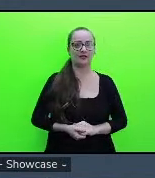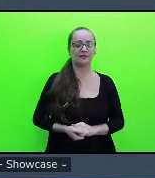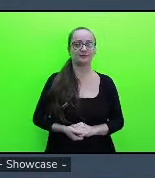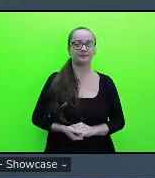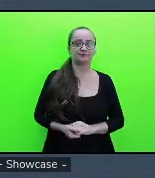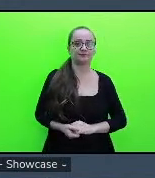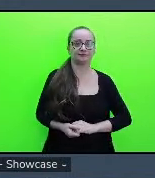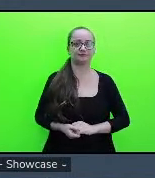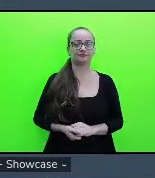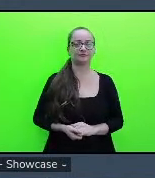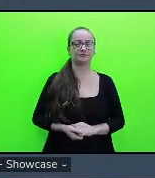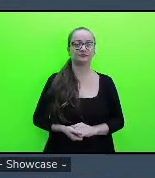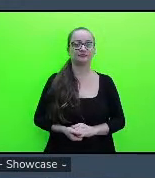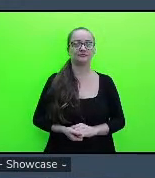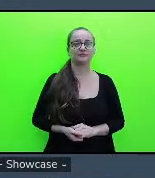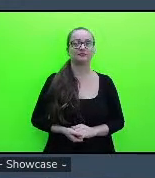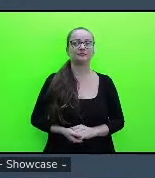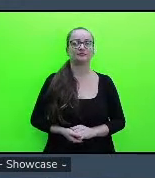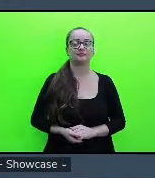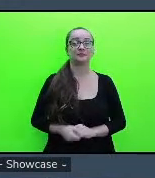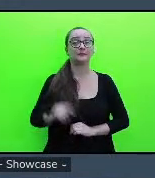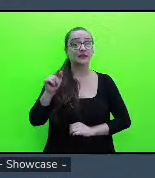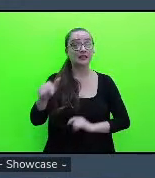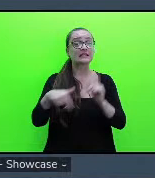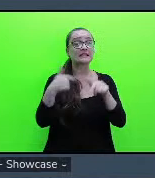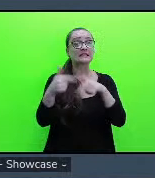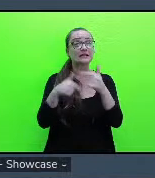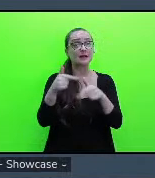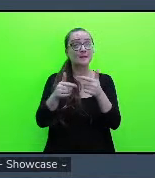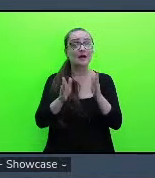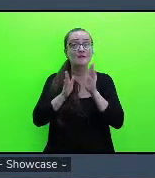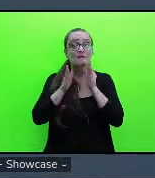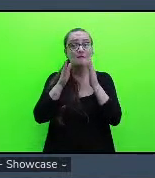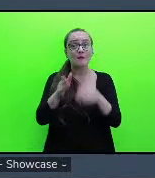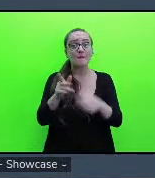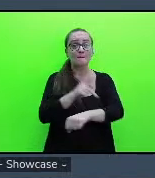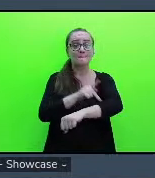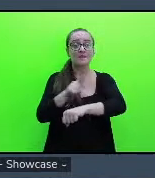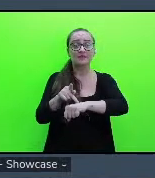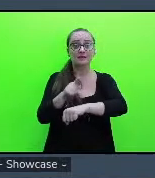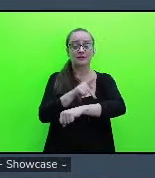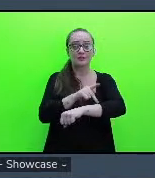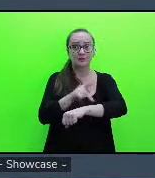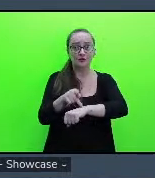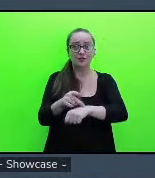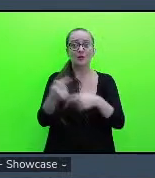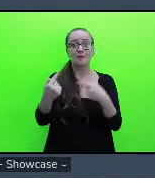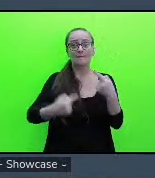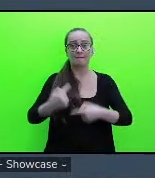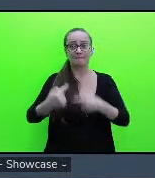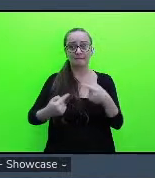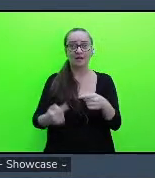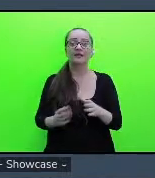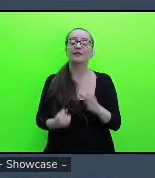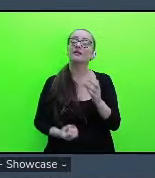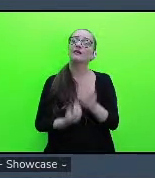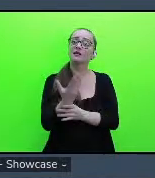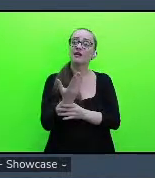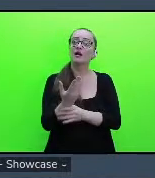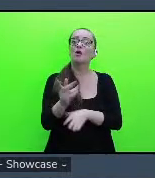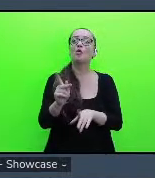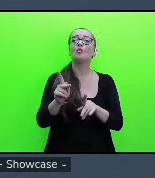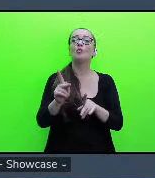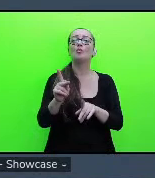e para esse trabalho nós focamos na pedagogia histórico crítica que foi formulada pelo professor